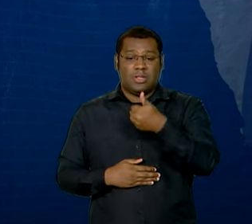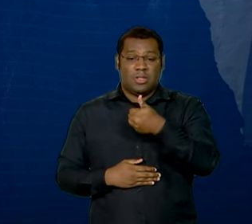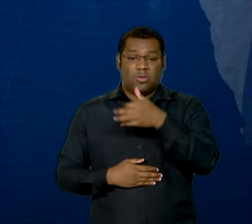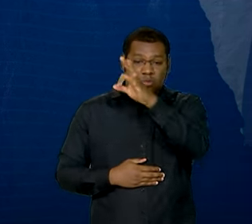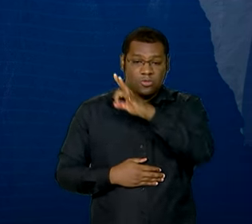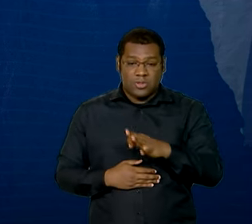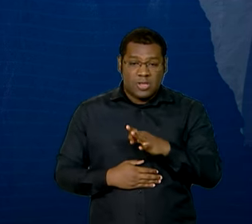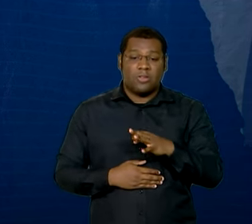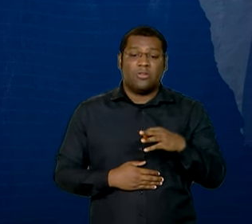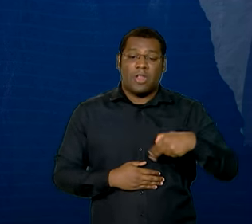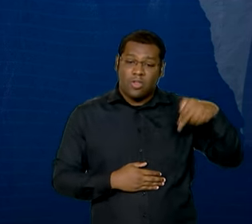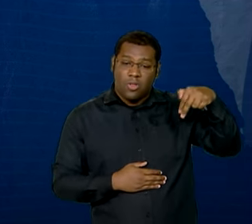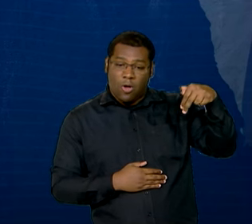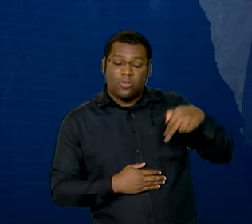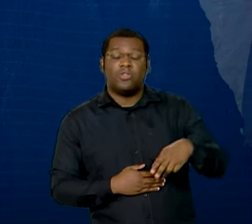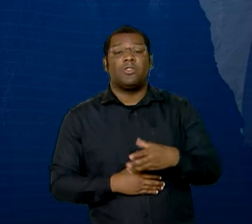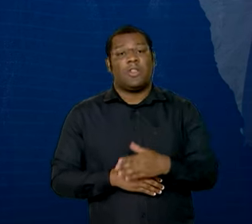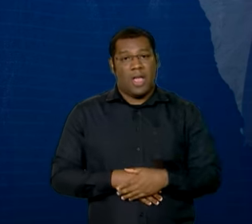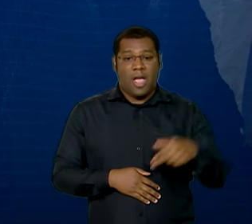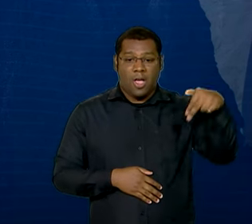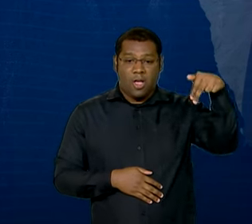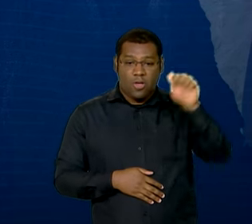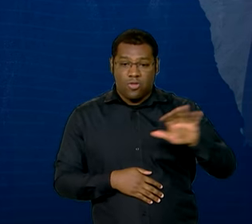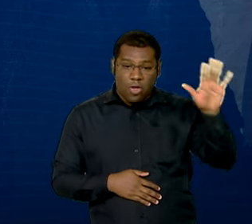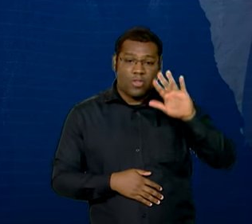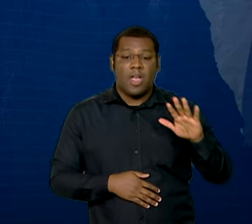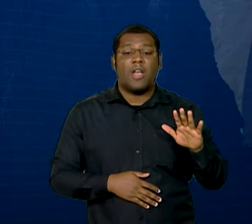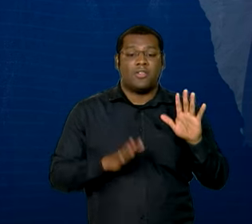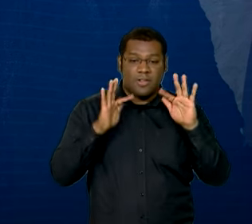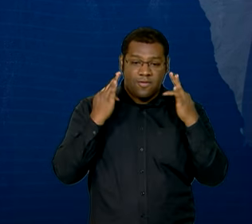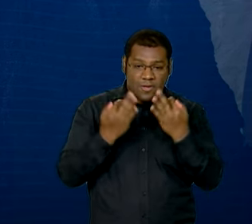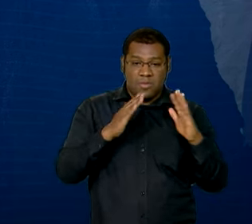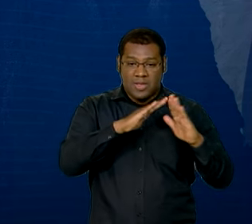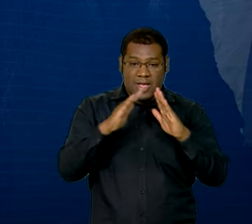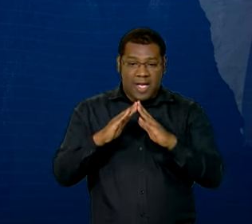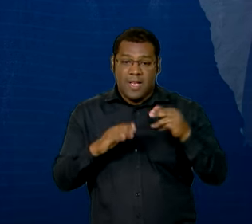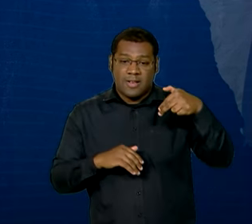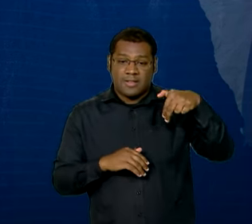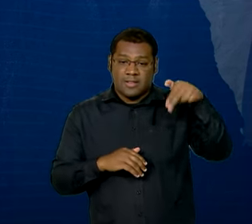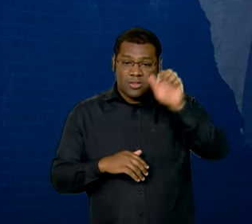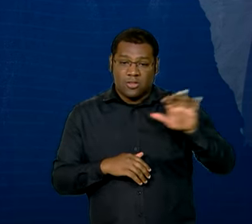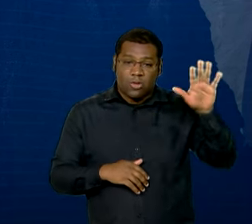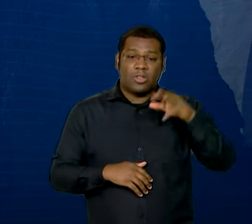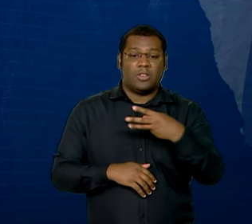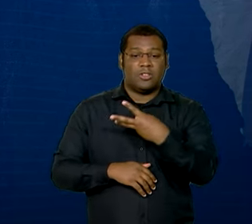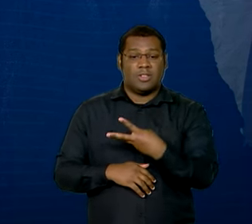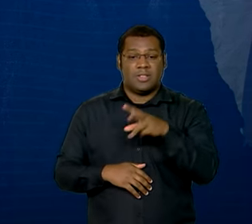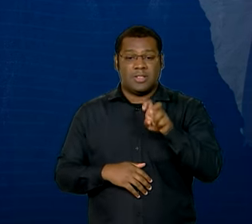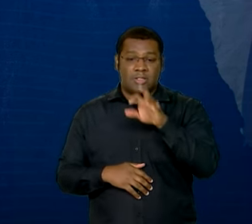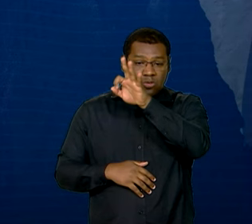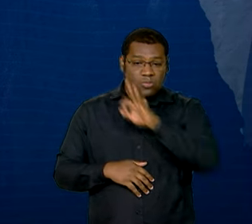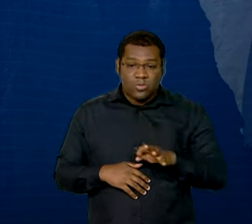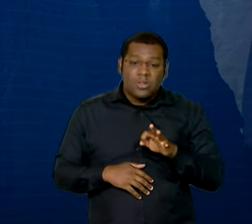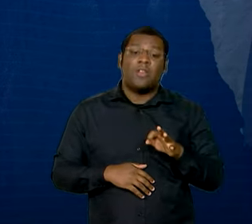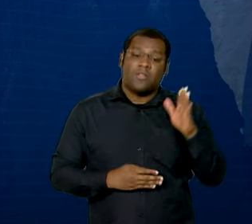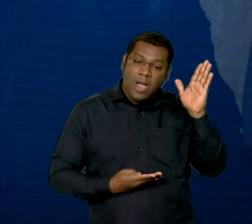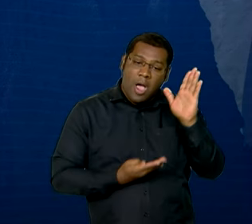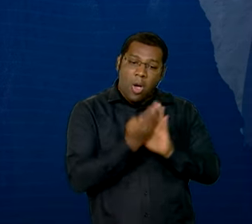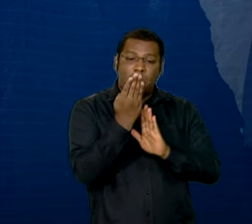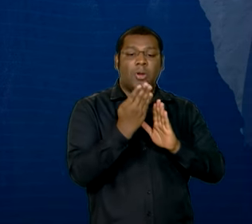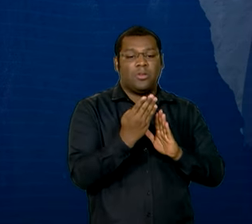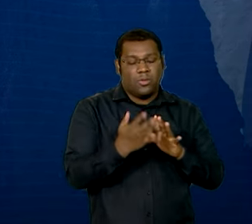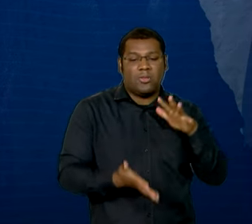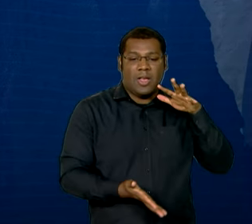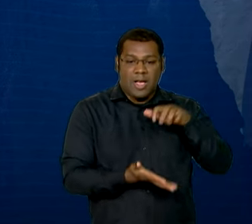e 35,5% dos domicílios no nordeste. O programa é apontado como um dos responsáveis